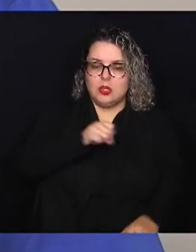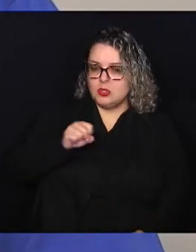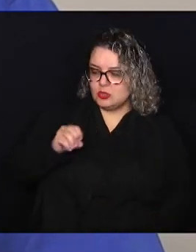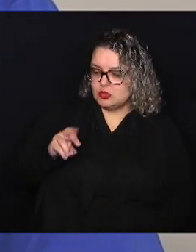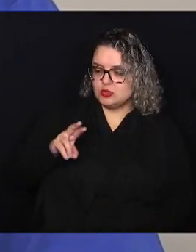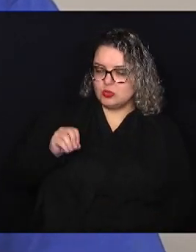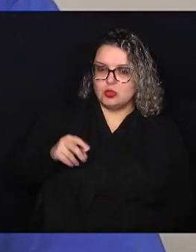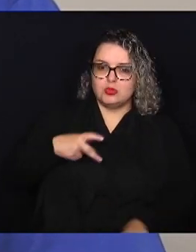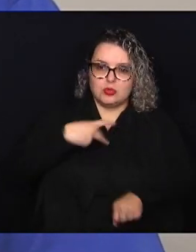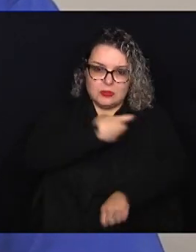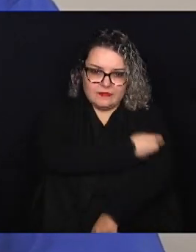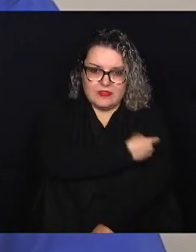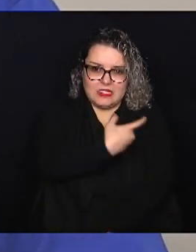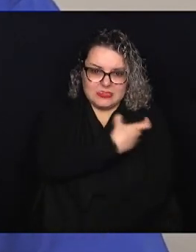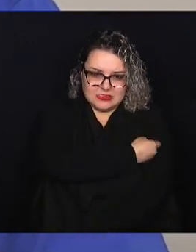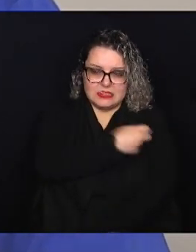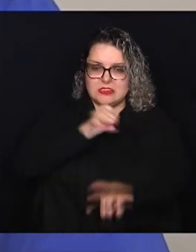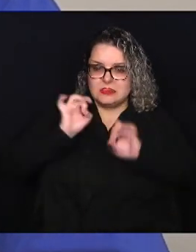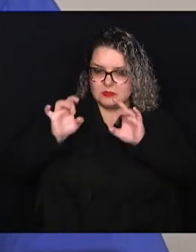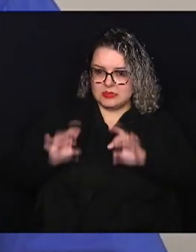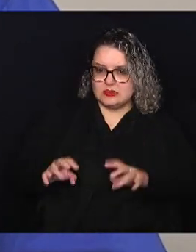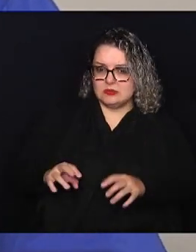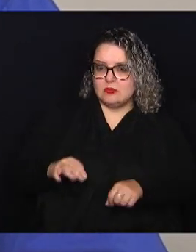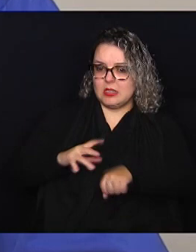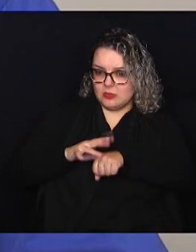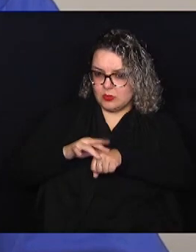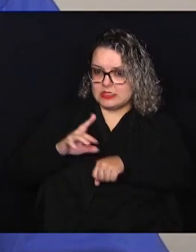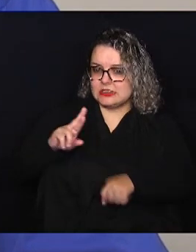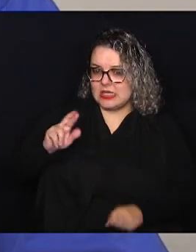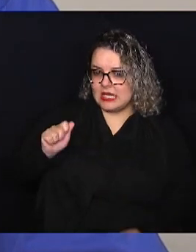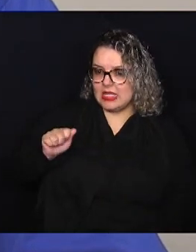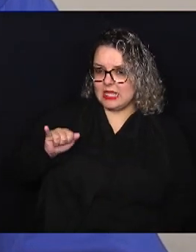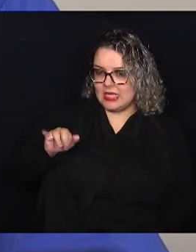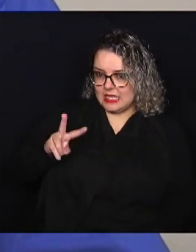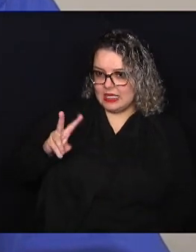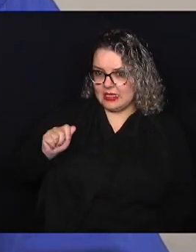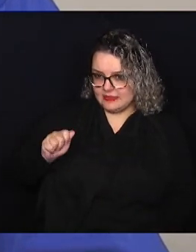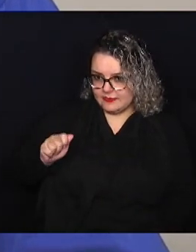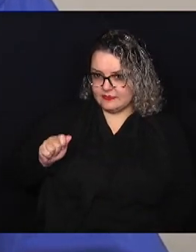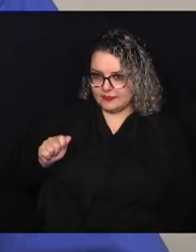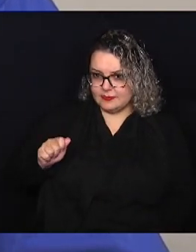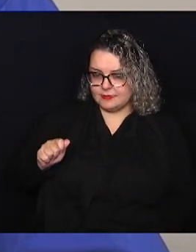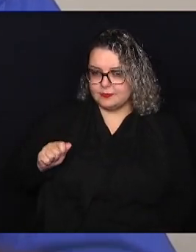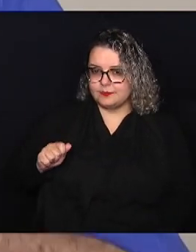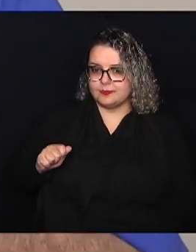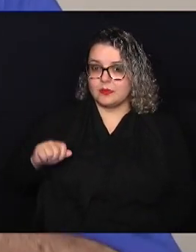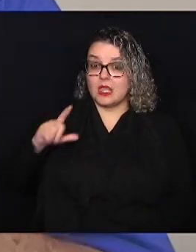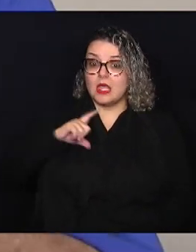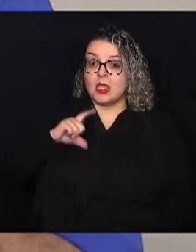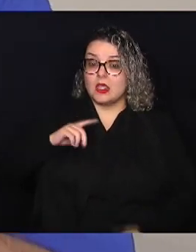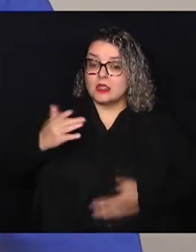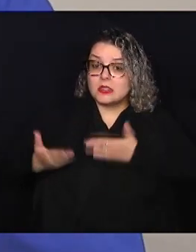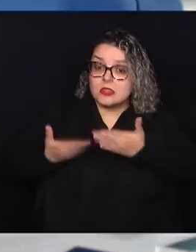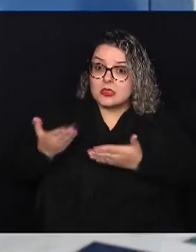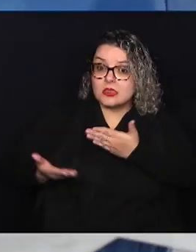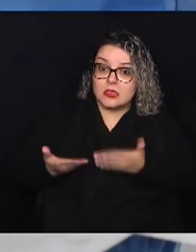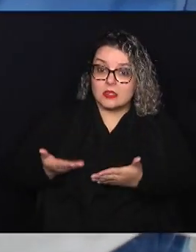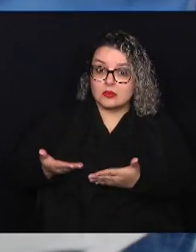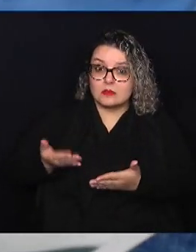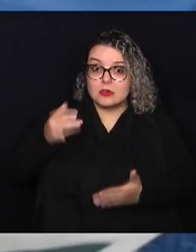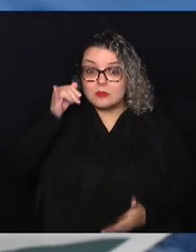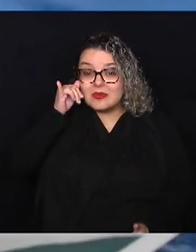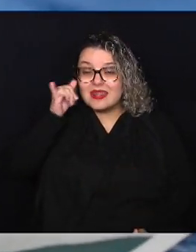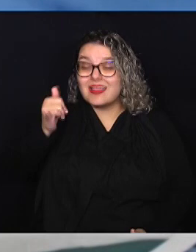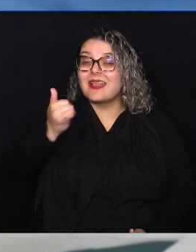específicas para a raiva. Então, existe o tratamento preventivo